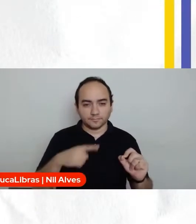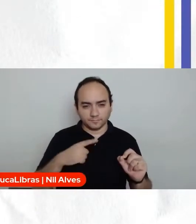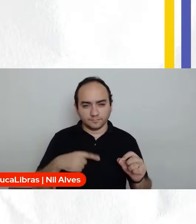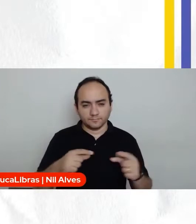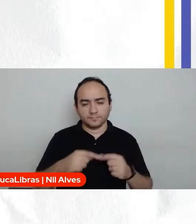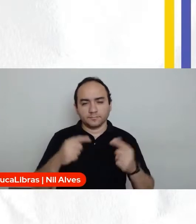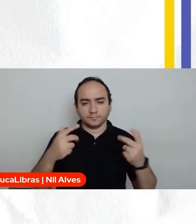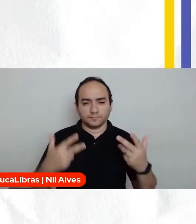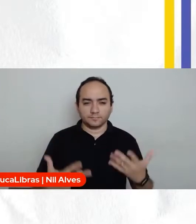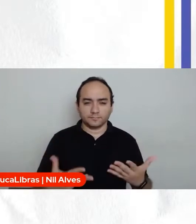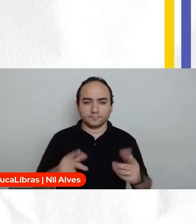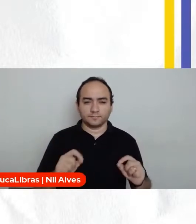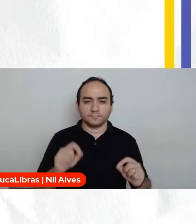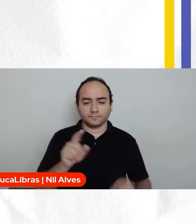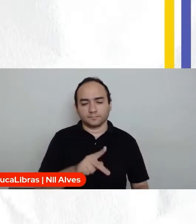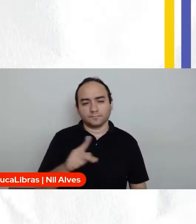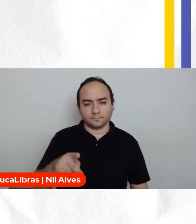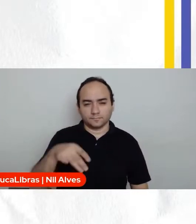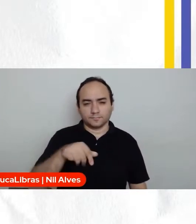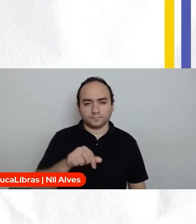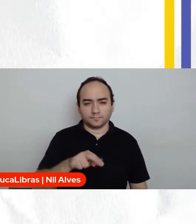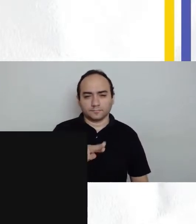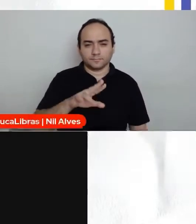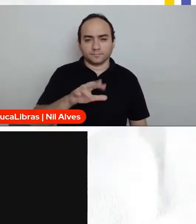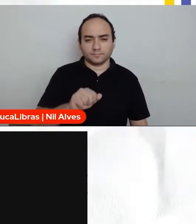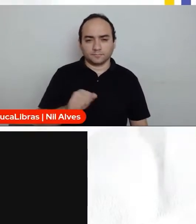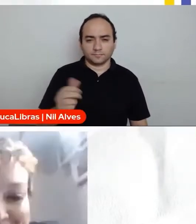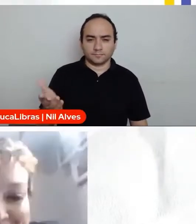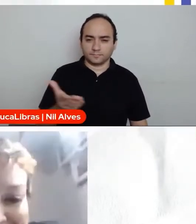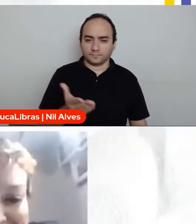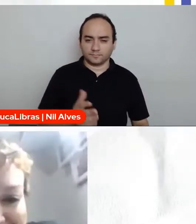sua fala inicial a professora Maria Beatriz Porto.